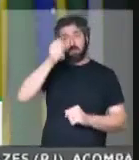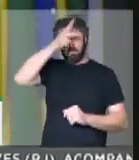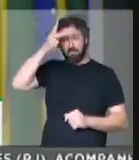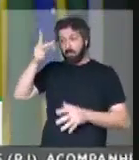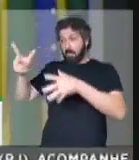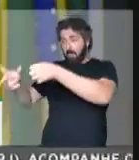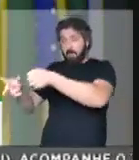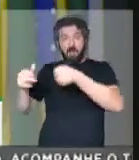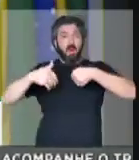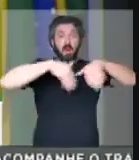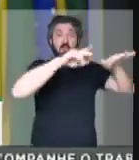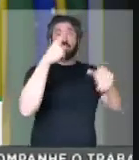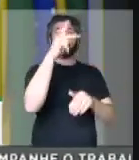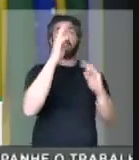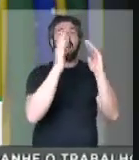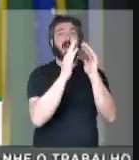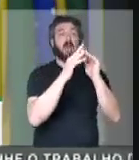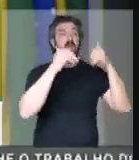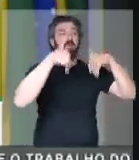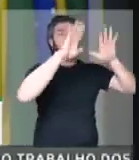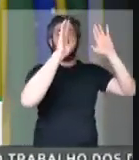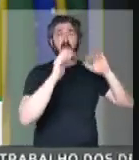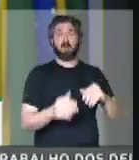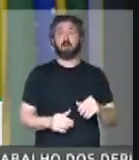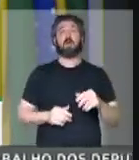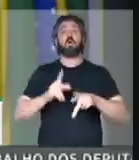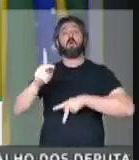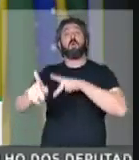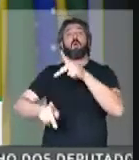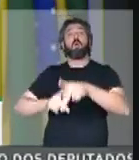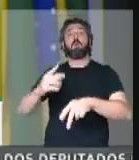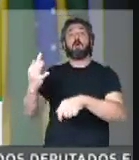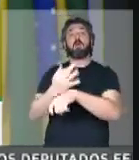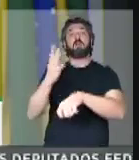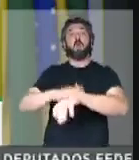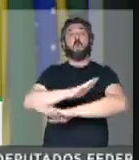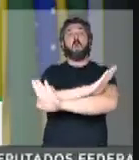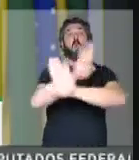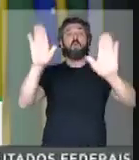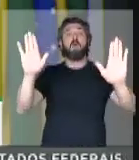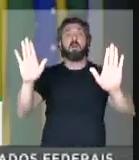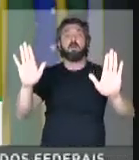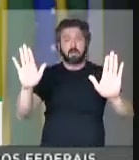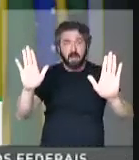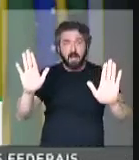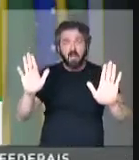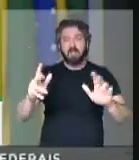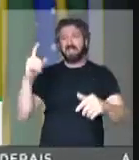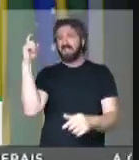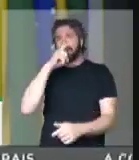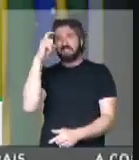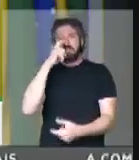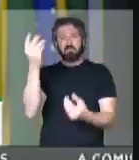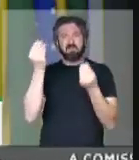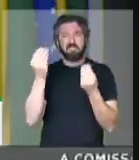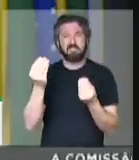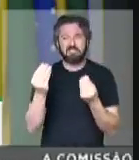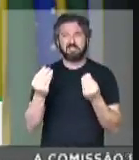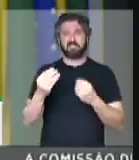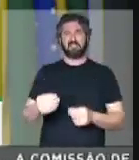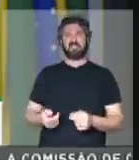o prefeito de Londrina para casa. Então o povo não aguenta mais essa mentira,